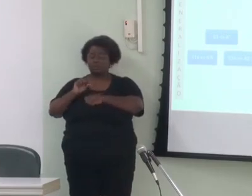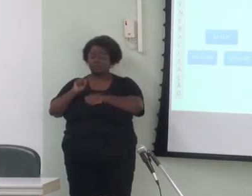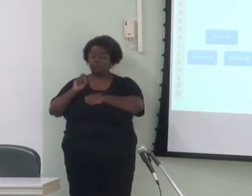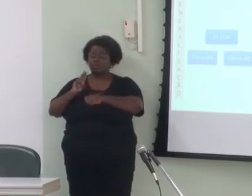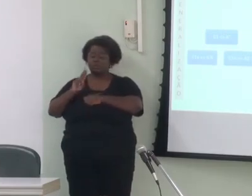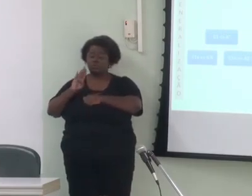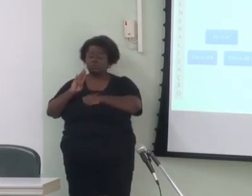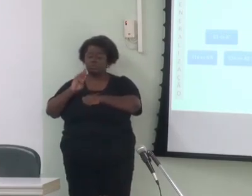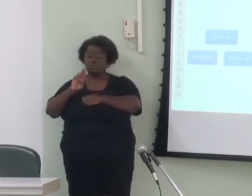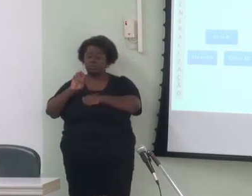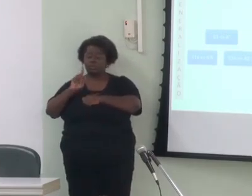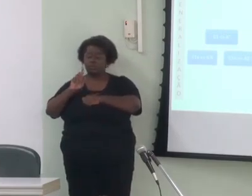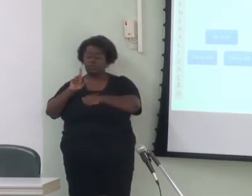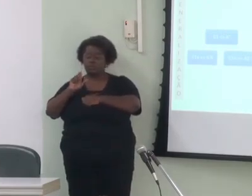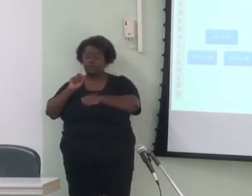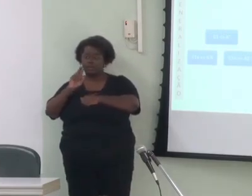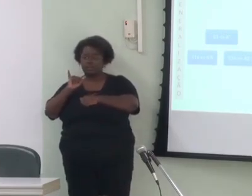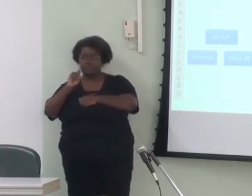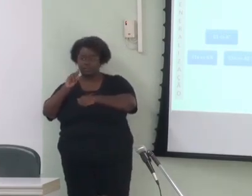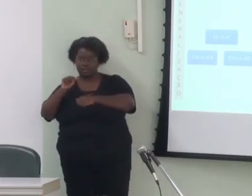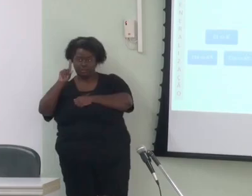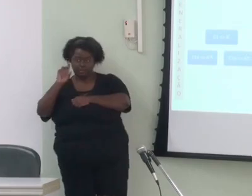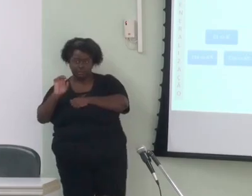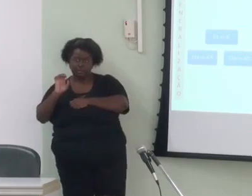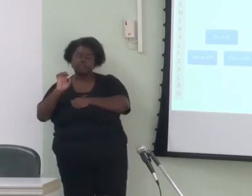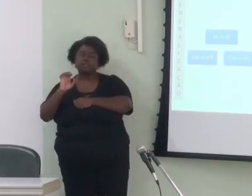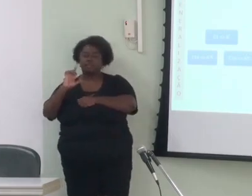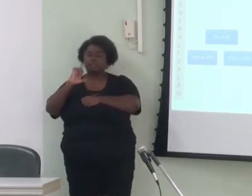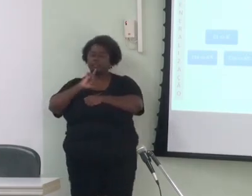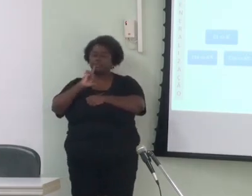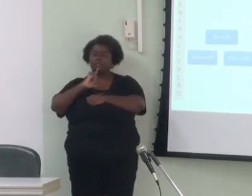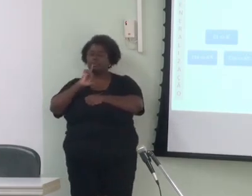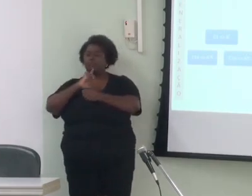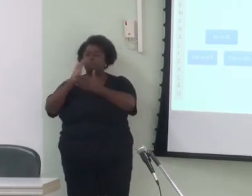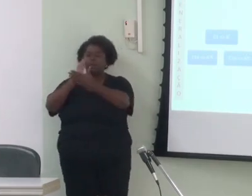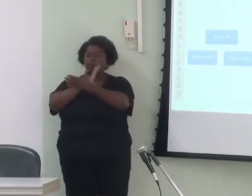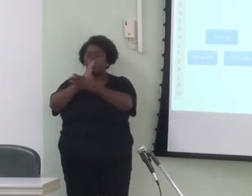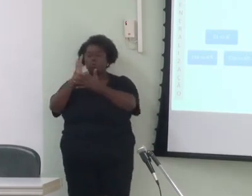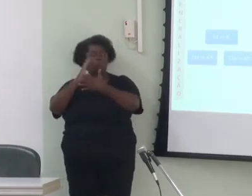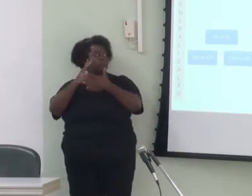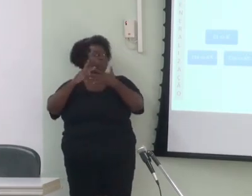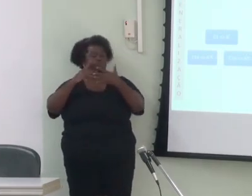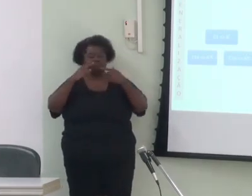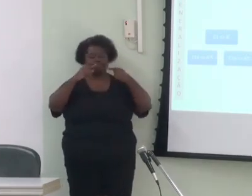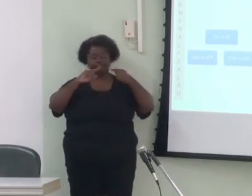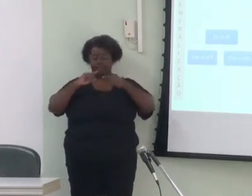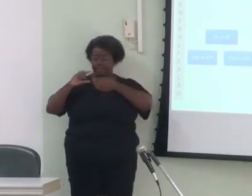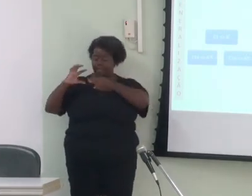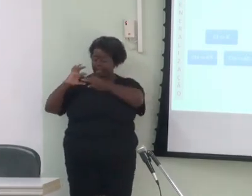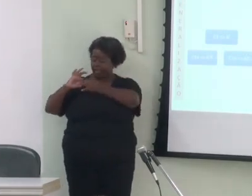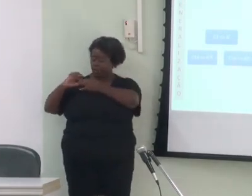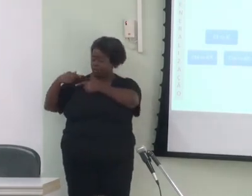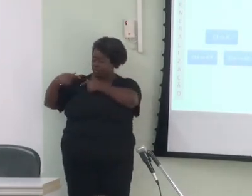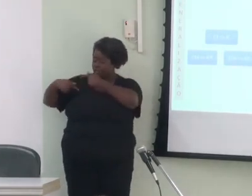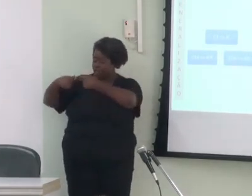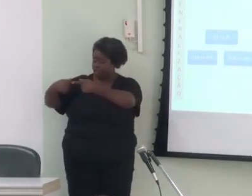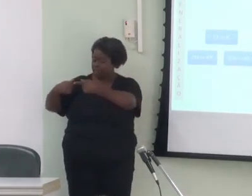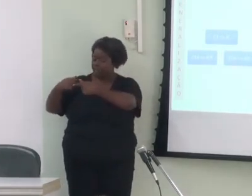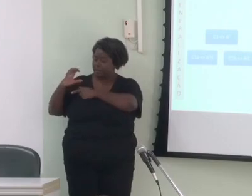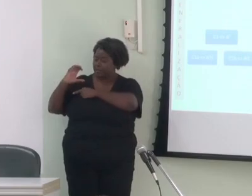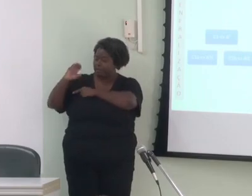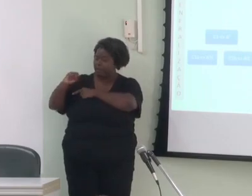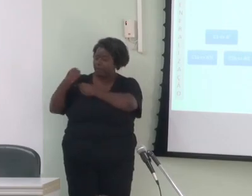pela proposição de subesquemas em vários pontos intermediários dessa hierarquia elos de herança capturam então o processo de